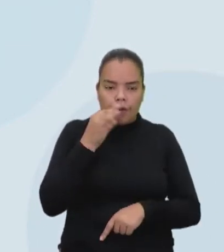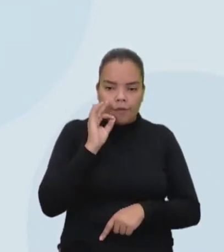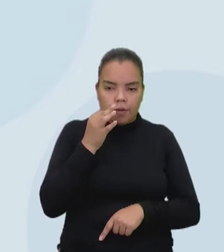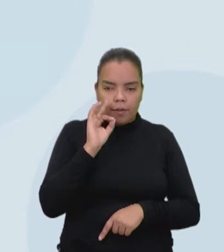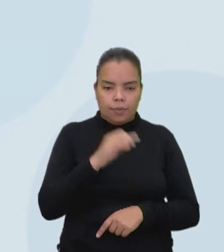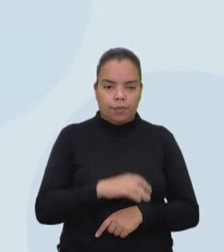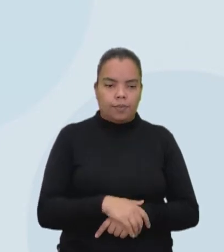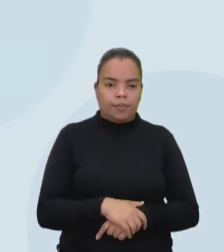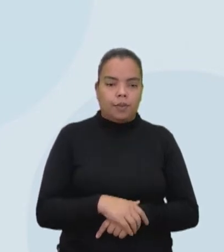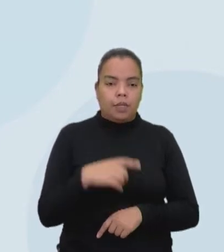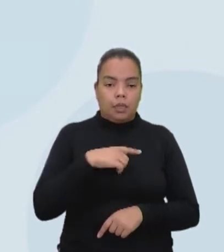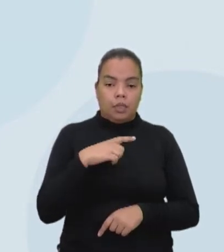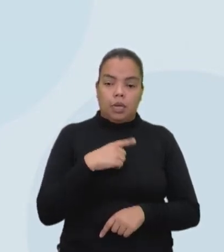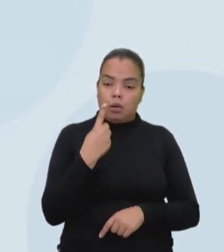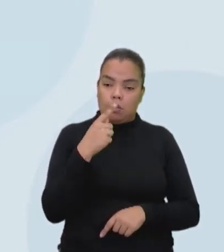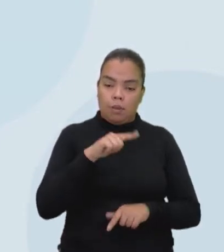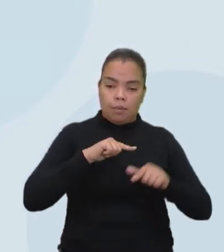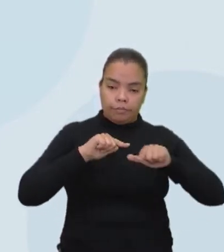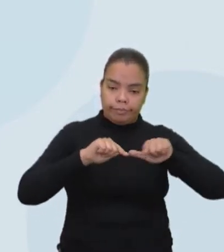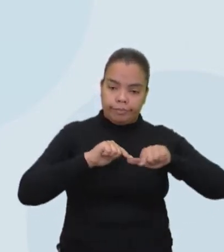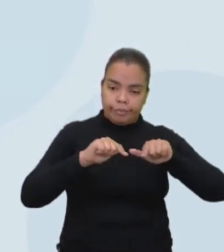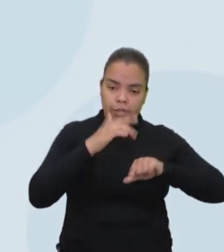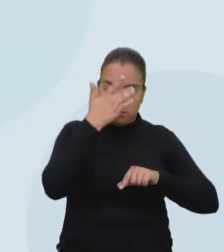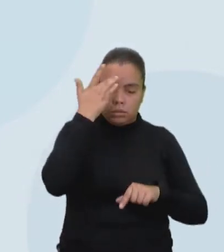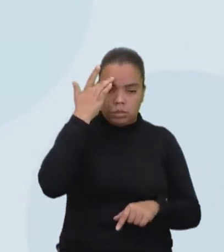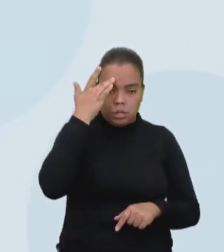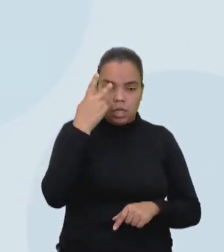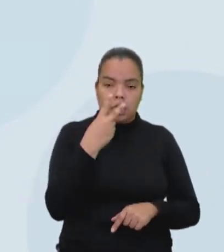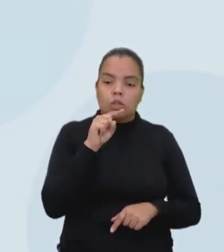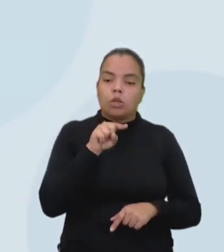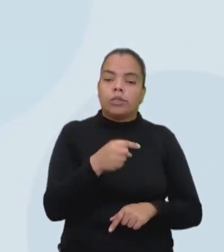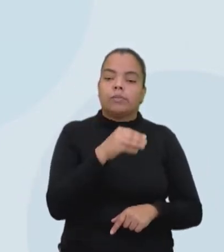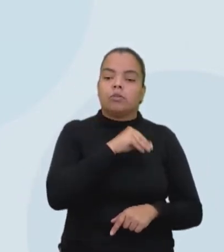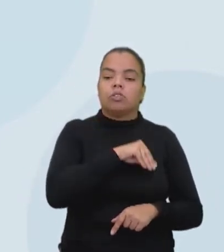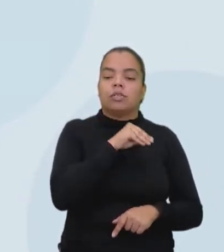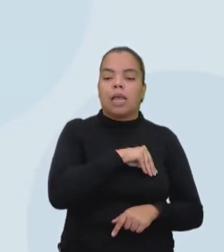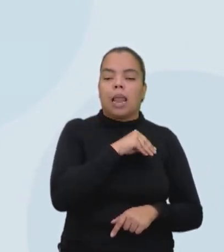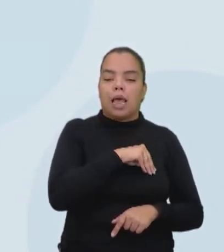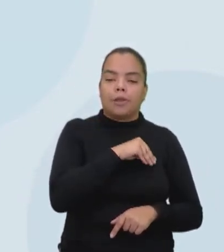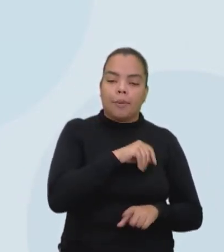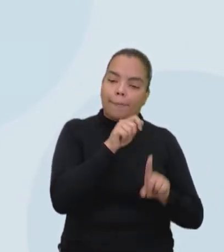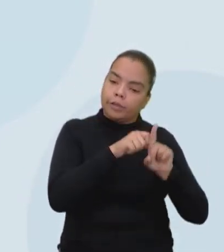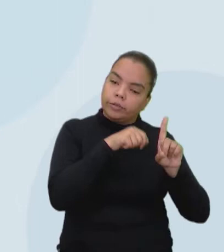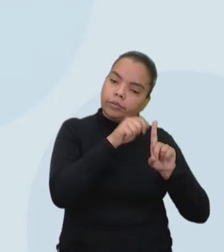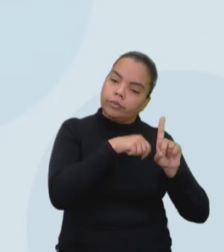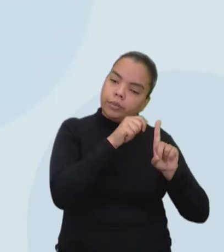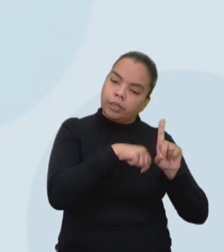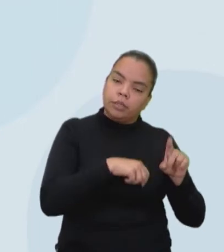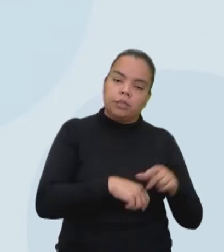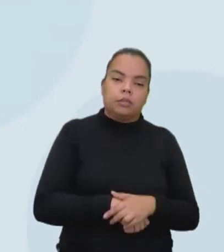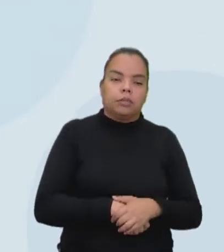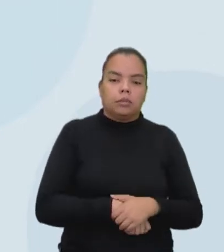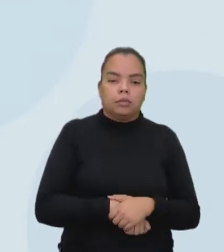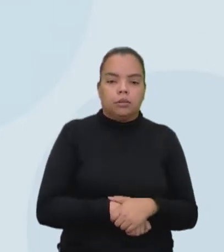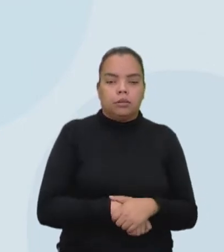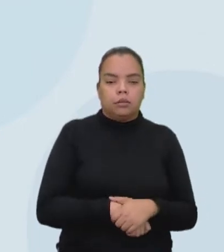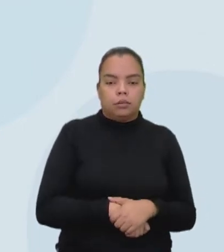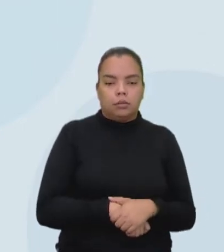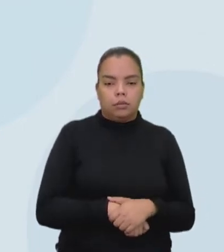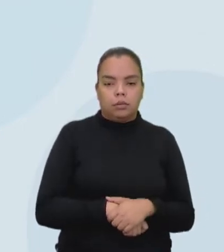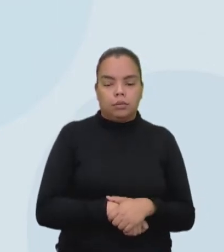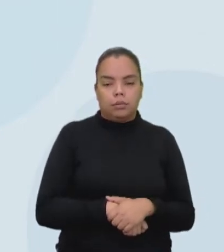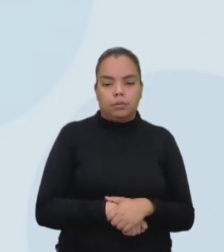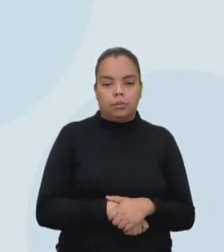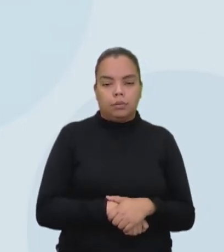que gasta aí 2 mil reais, pensando no salário, o mínimo mais encargos, 2 mil reais aí.